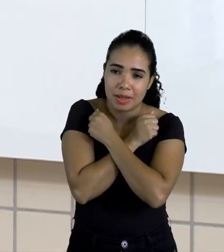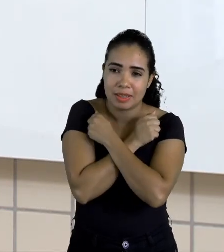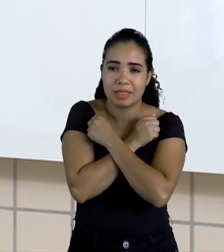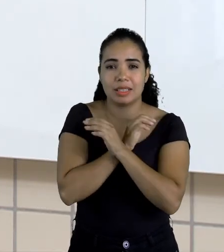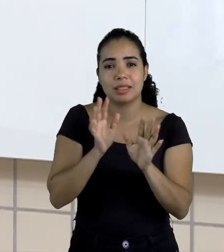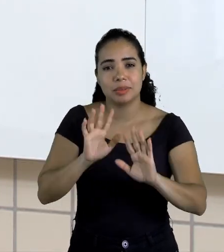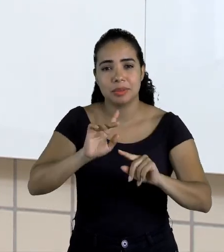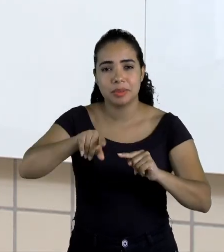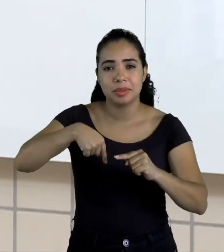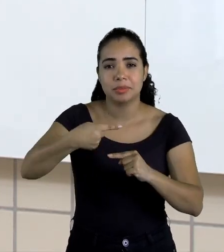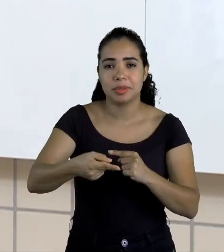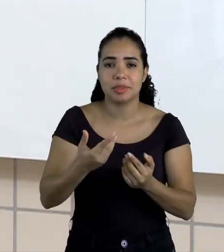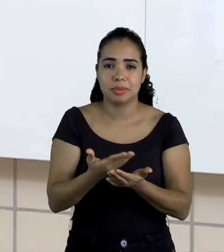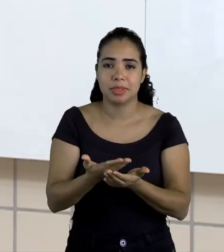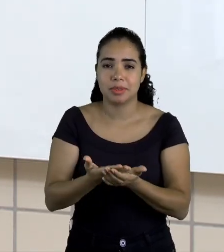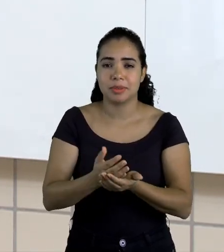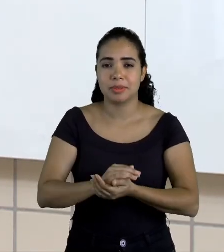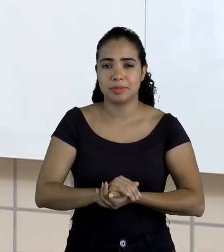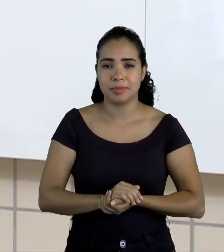e até a próxima aula.